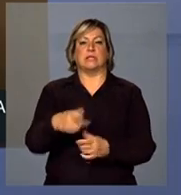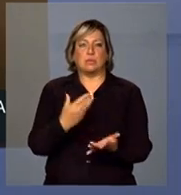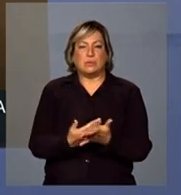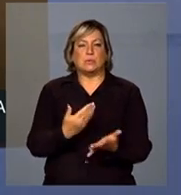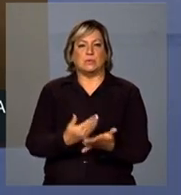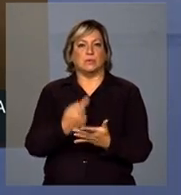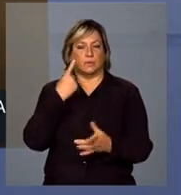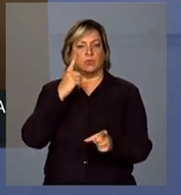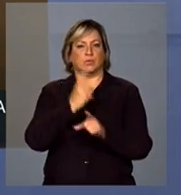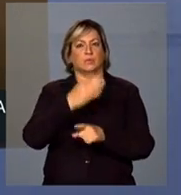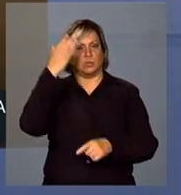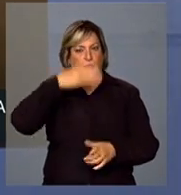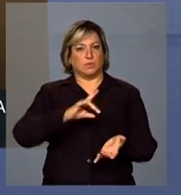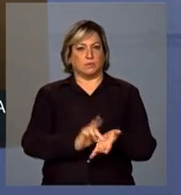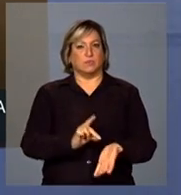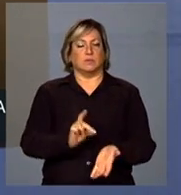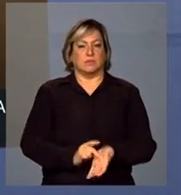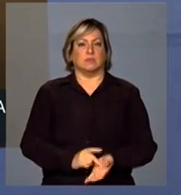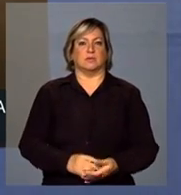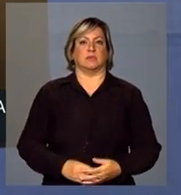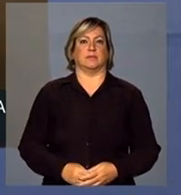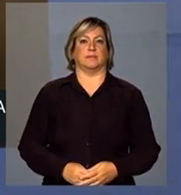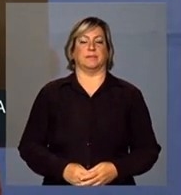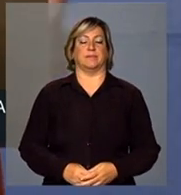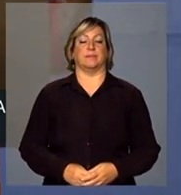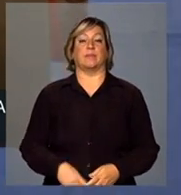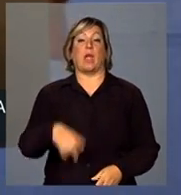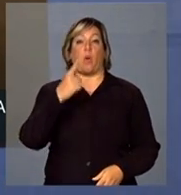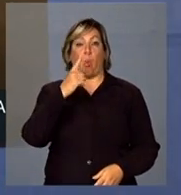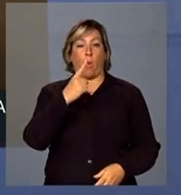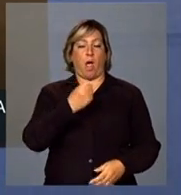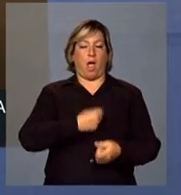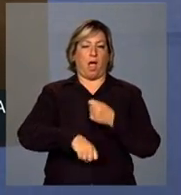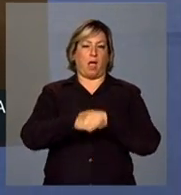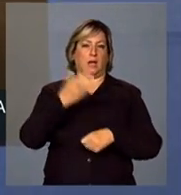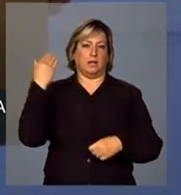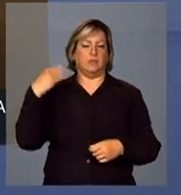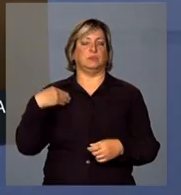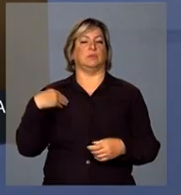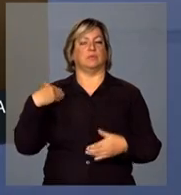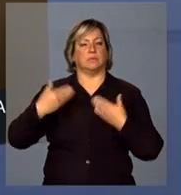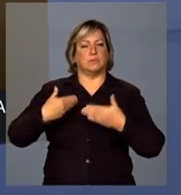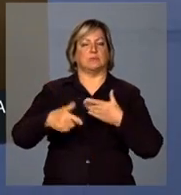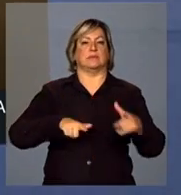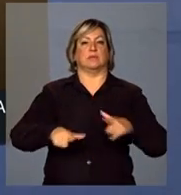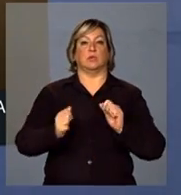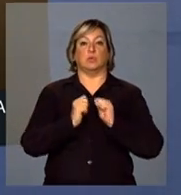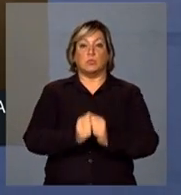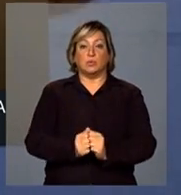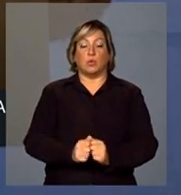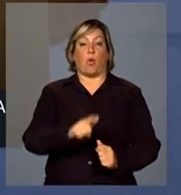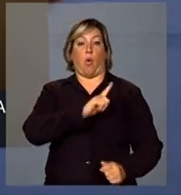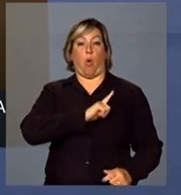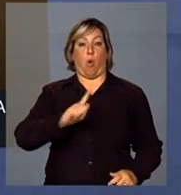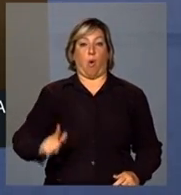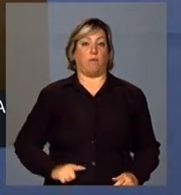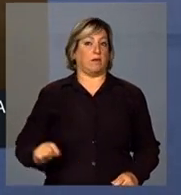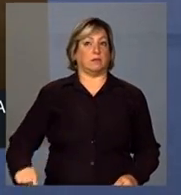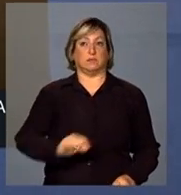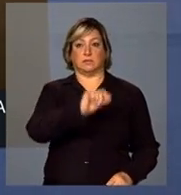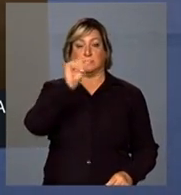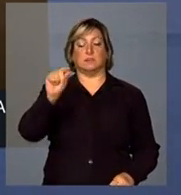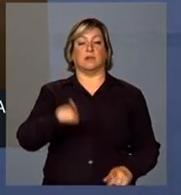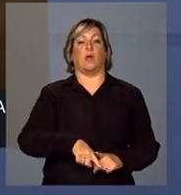é um dado comprovado. Há um ano nós viemos atuando junto, os governadores e o